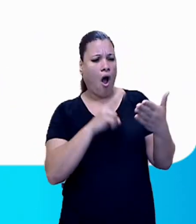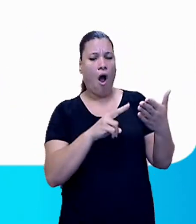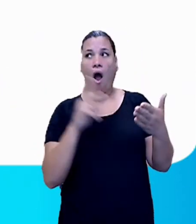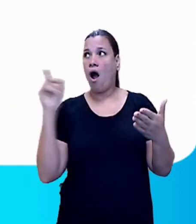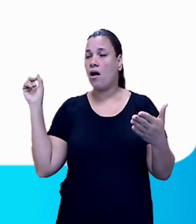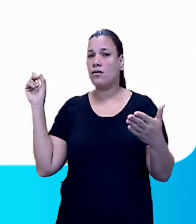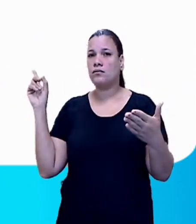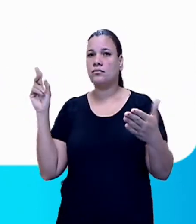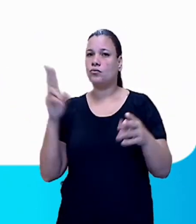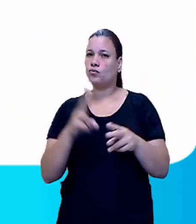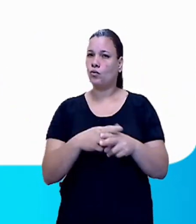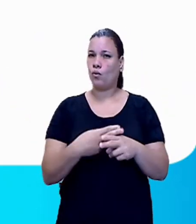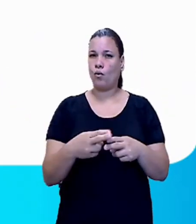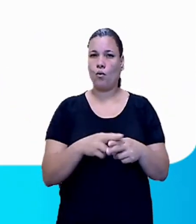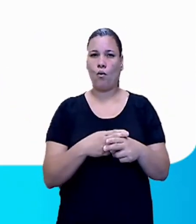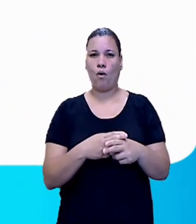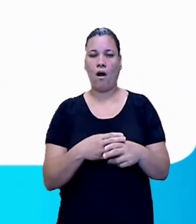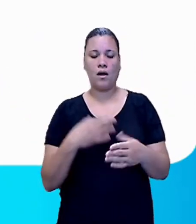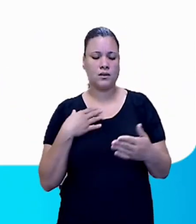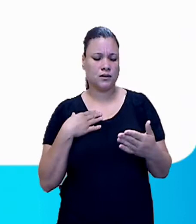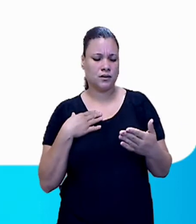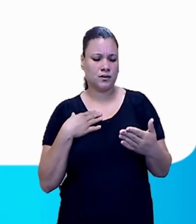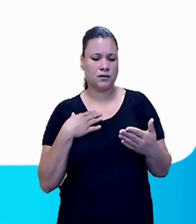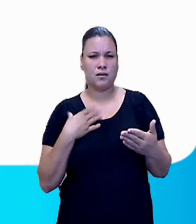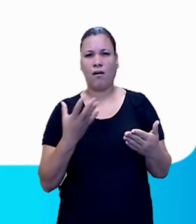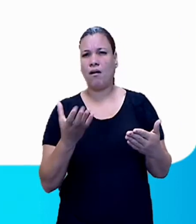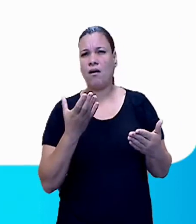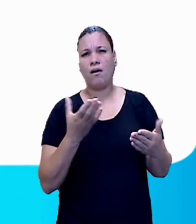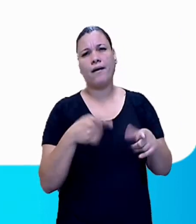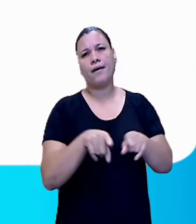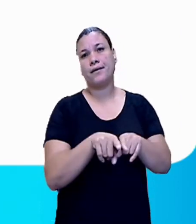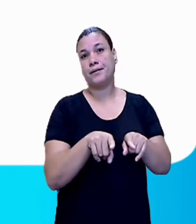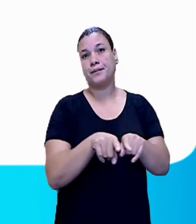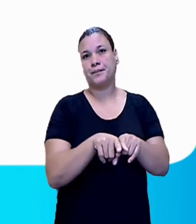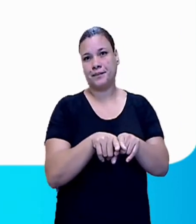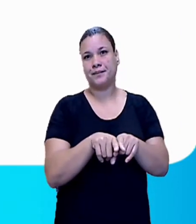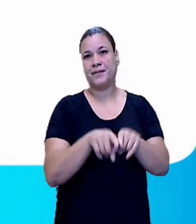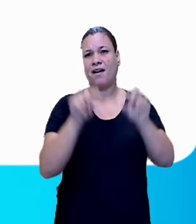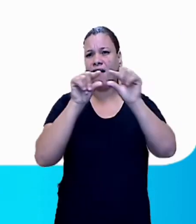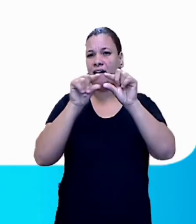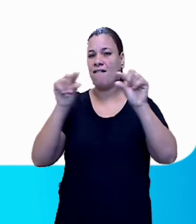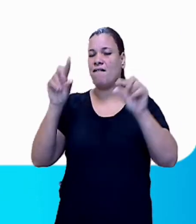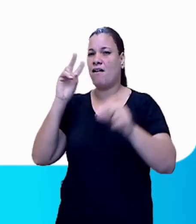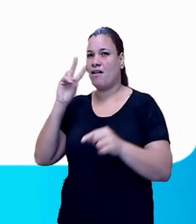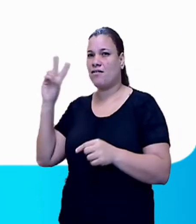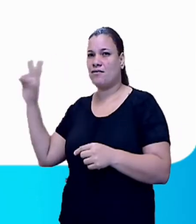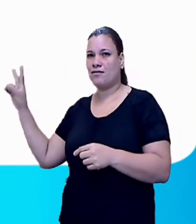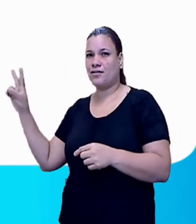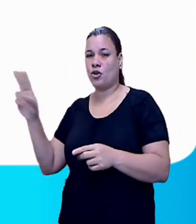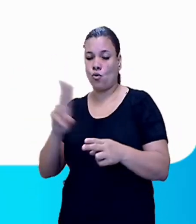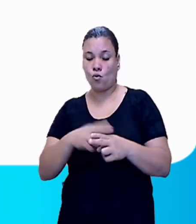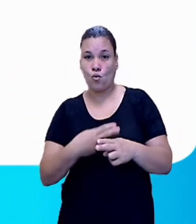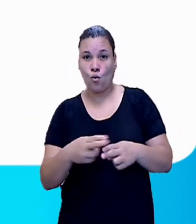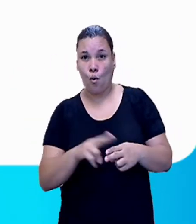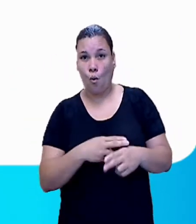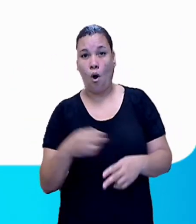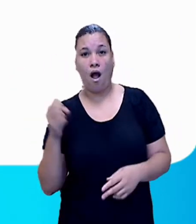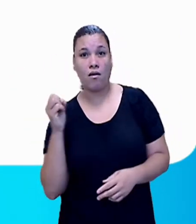aí, olha a frase. Novo chocolate asteca. Mais delicioso. Então, o título, ele é